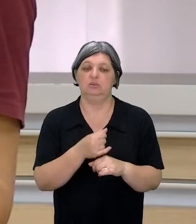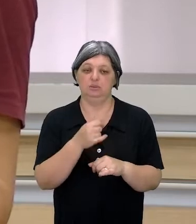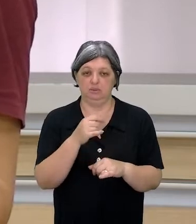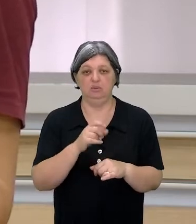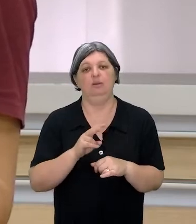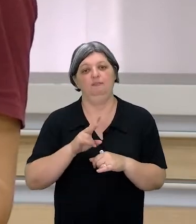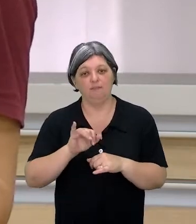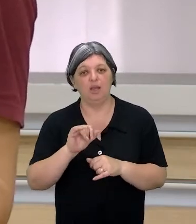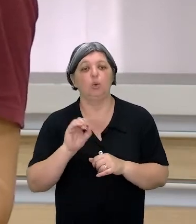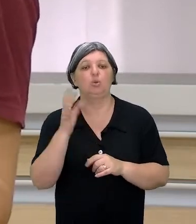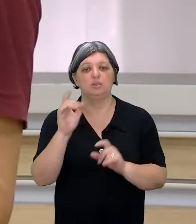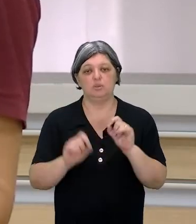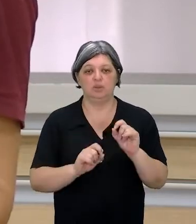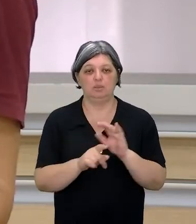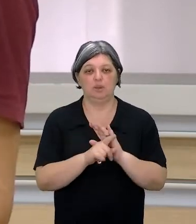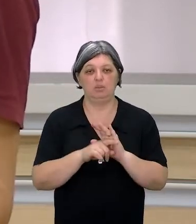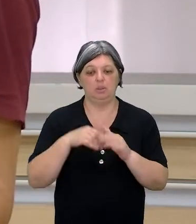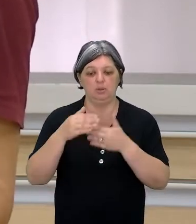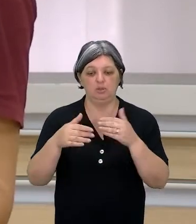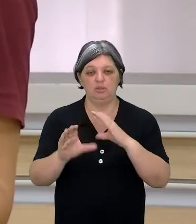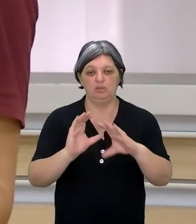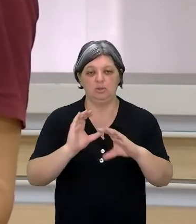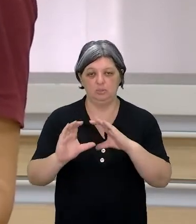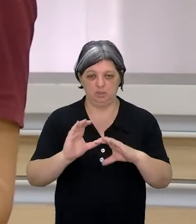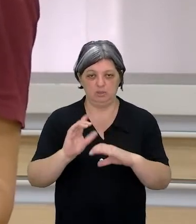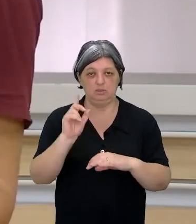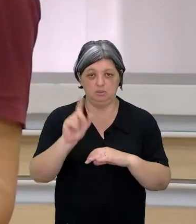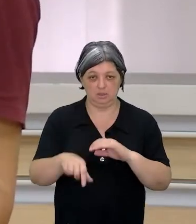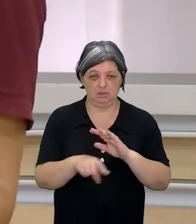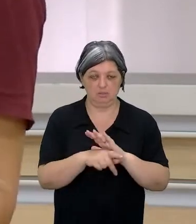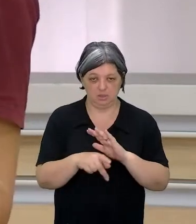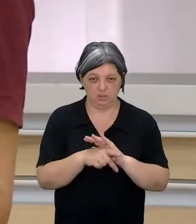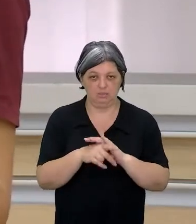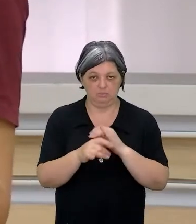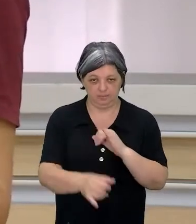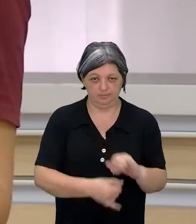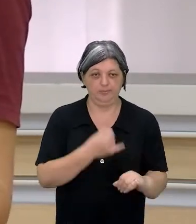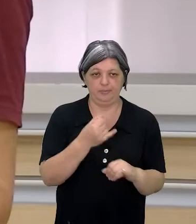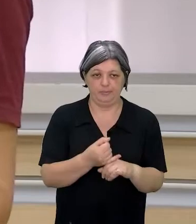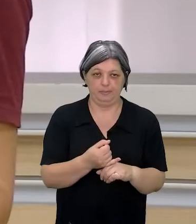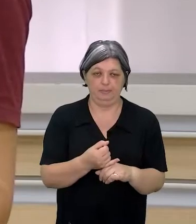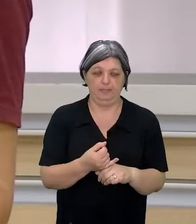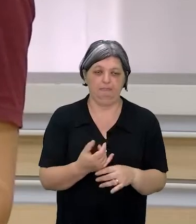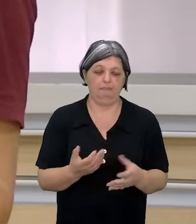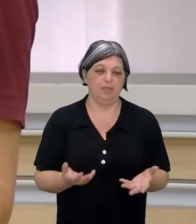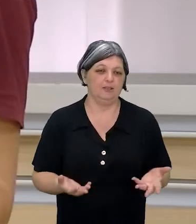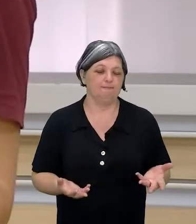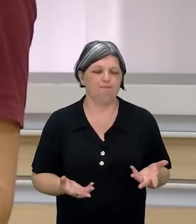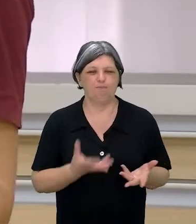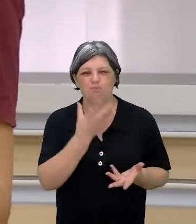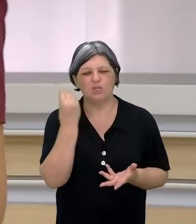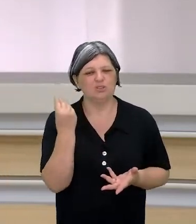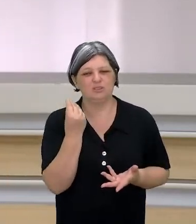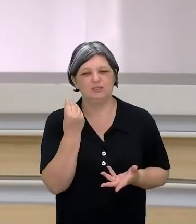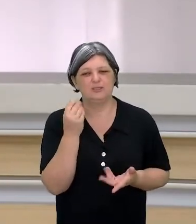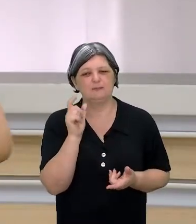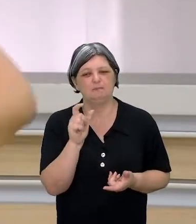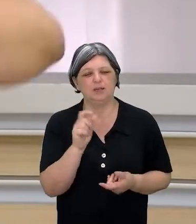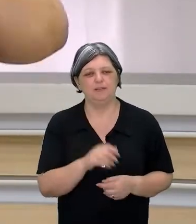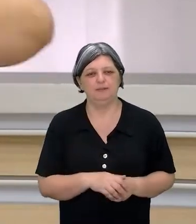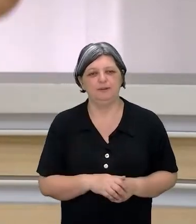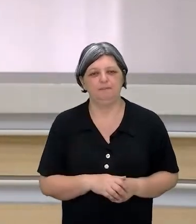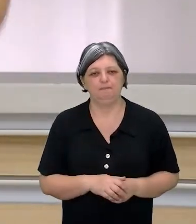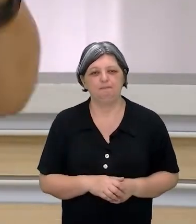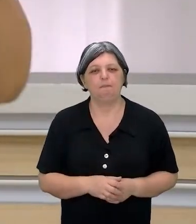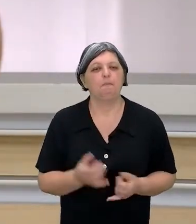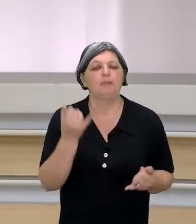processo de comunicação, porque o online é justamente a divulgação, vamos dizer, esqueci a palavra agora, mas é como se fosse, tipo,